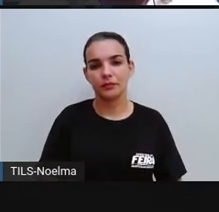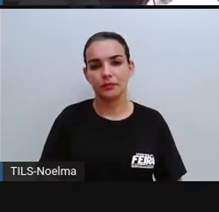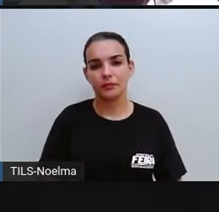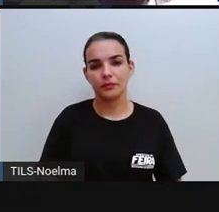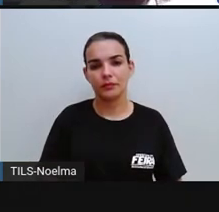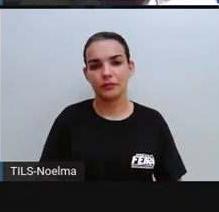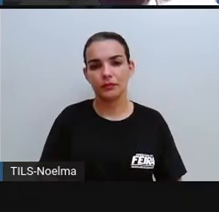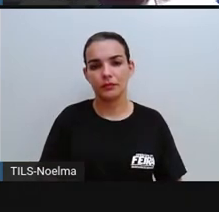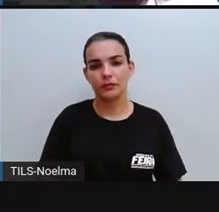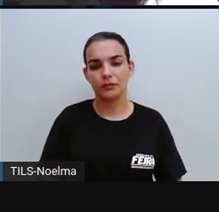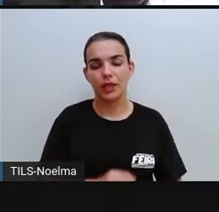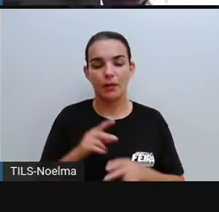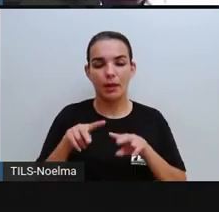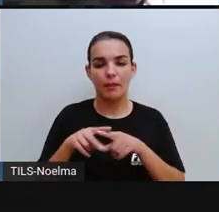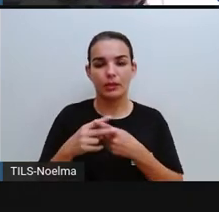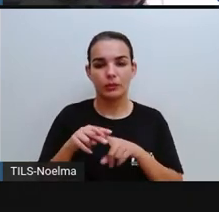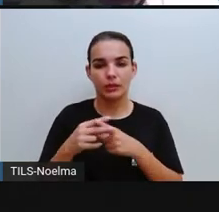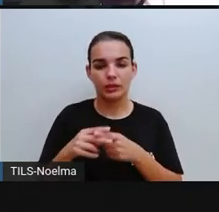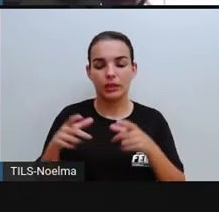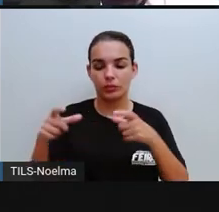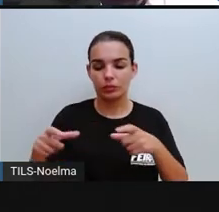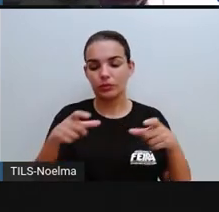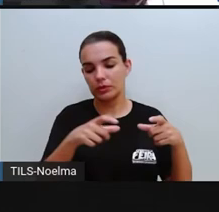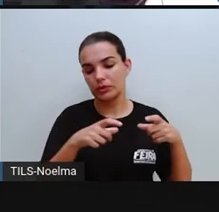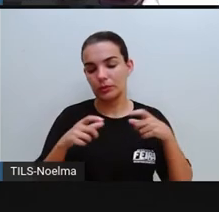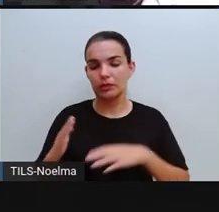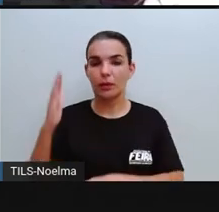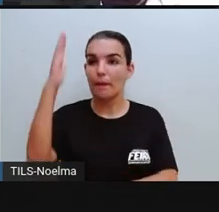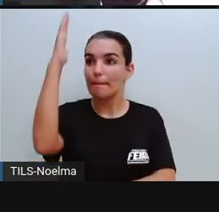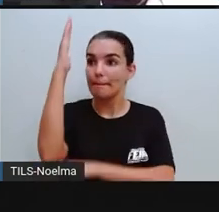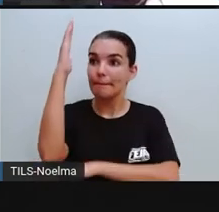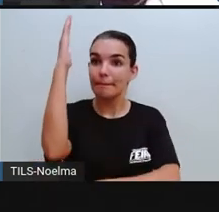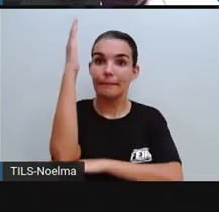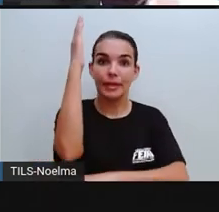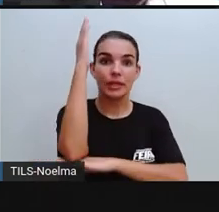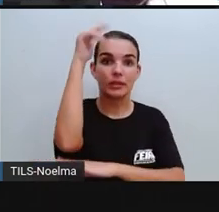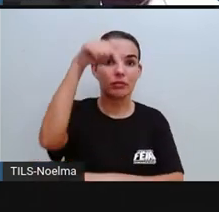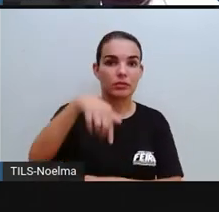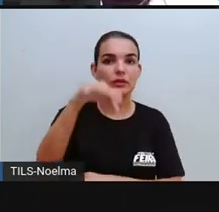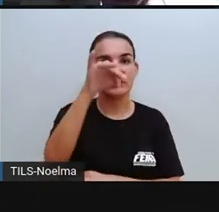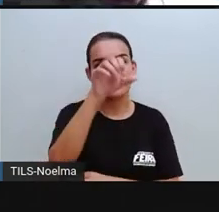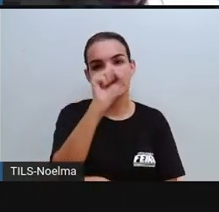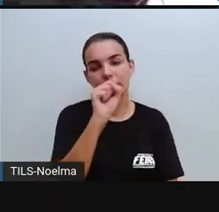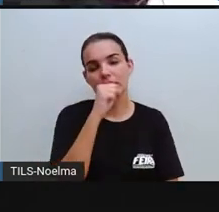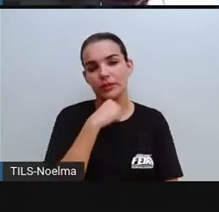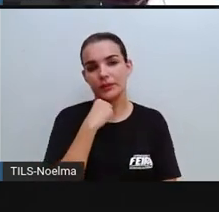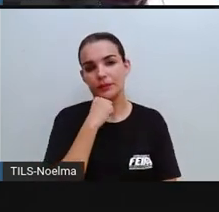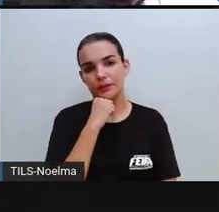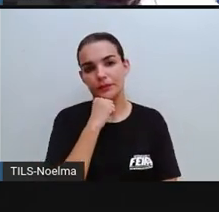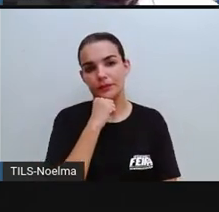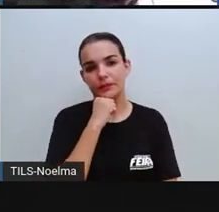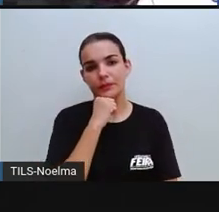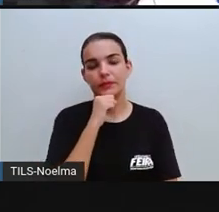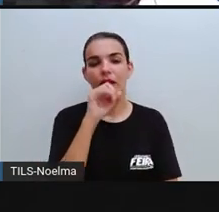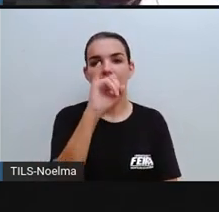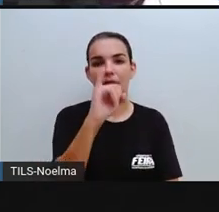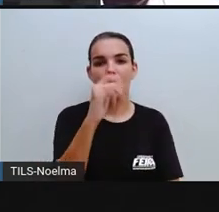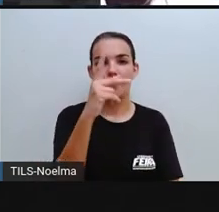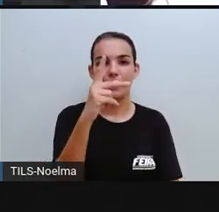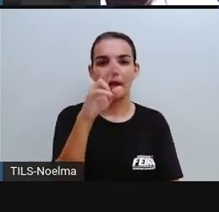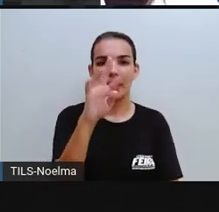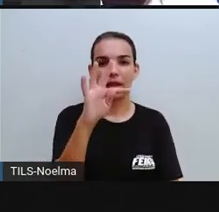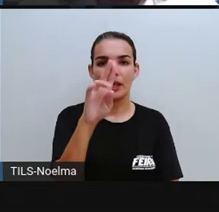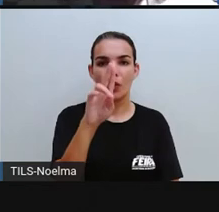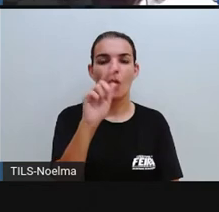aí a manutenção dos espaços públicos da nossa cidade. Então, ó, IPTU é